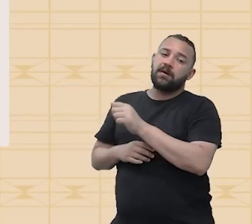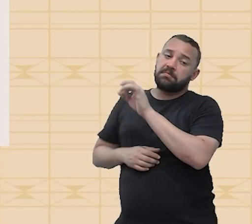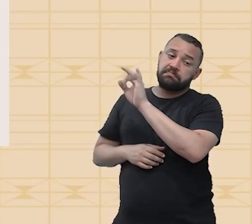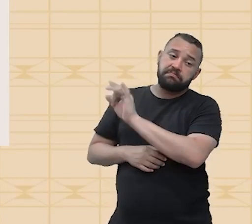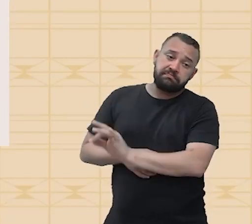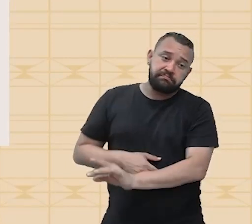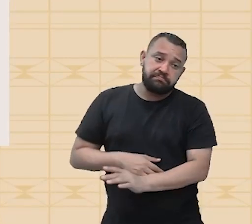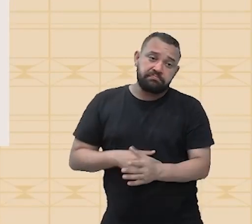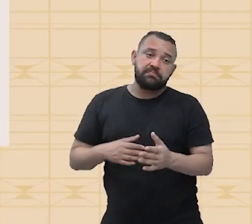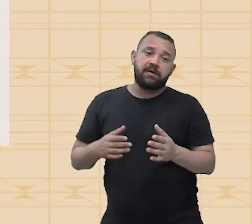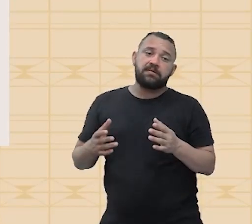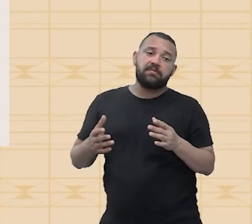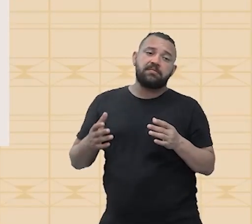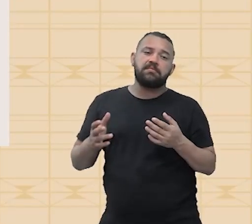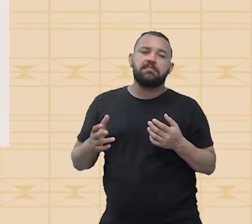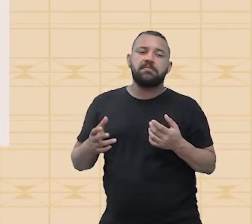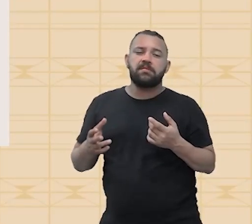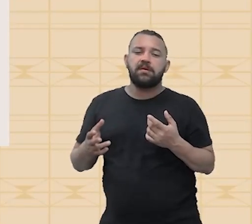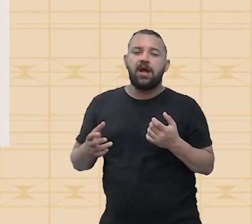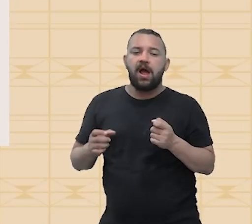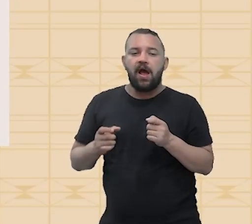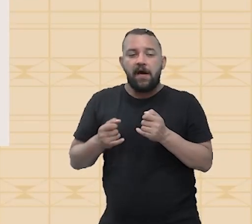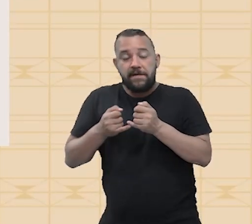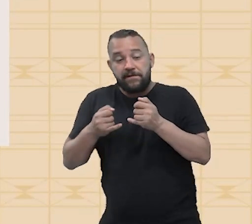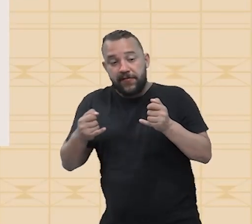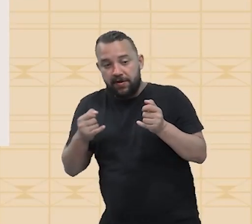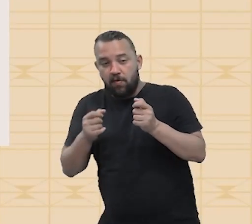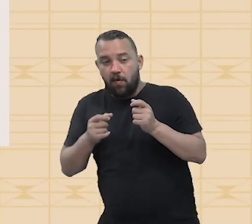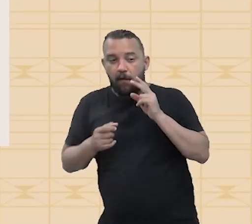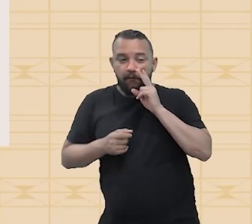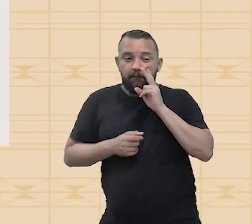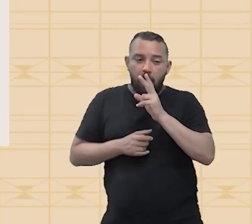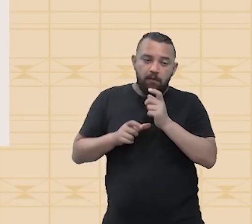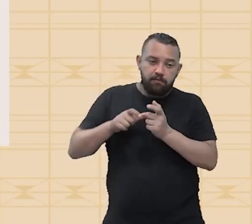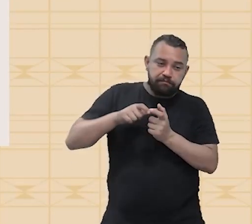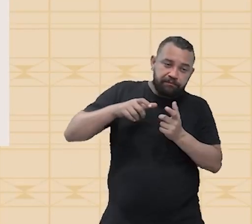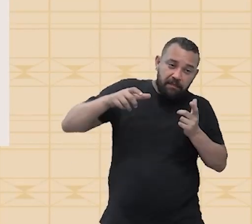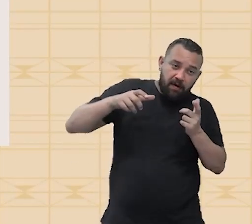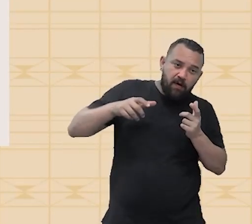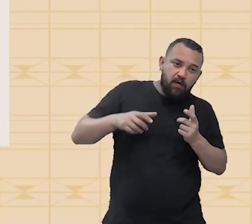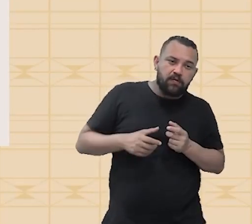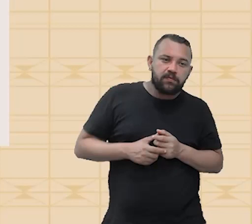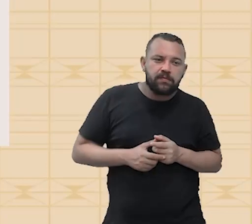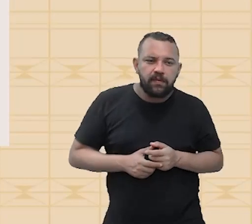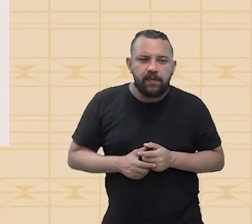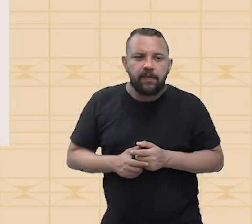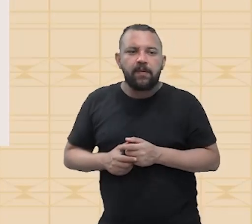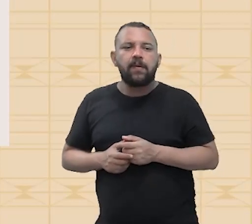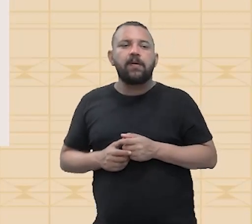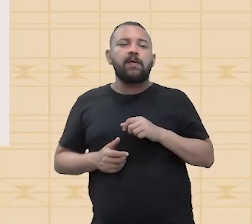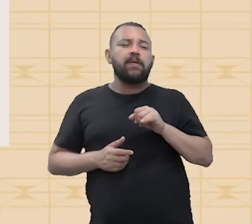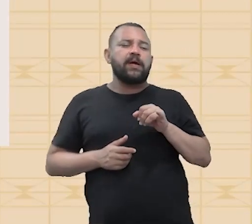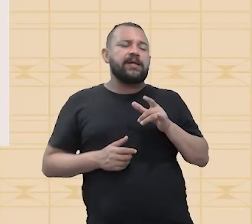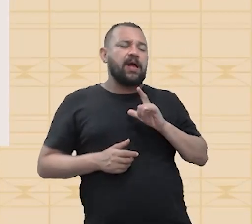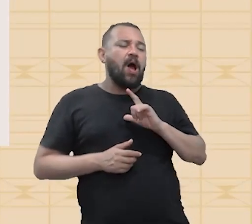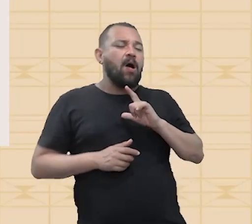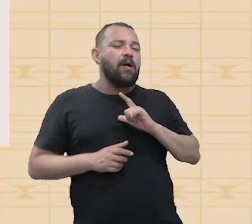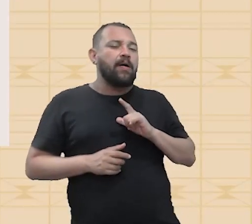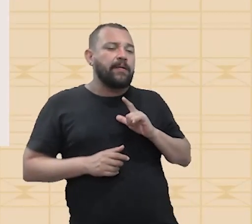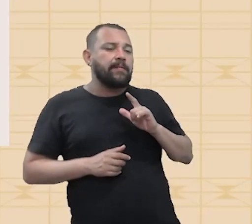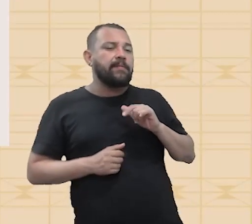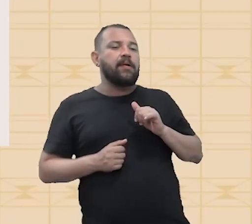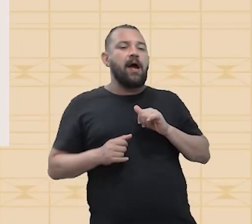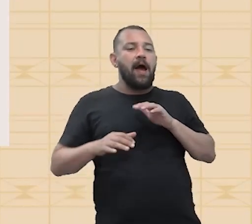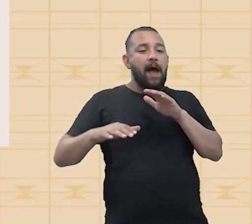vai distinguir do som grave e do som agudo. O que acontece é que quando a gente tem o aumento dessa